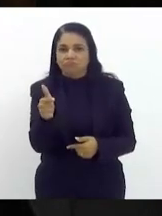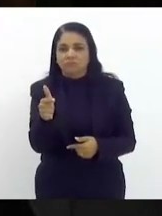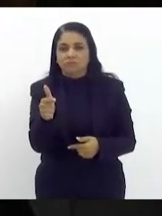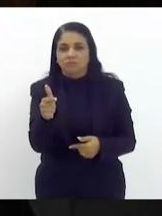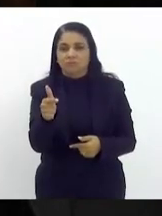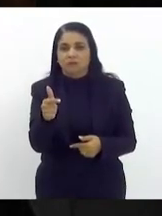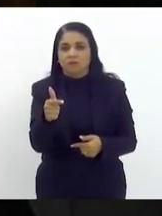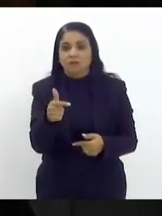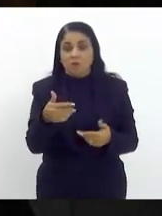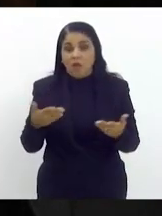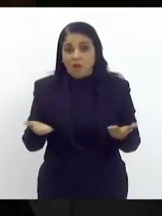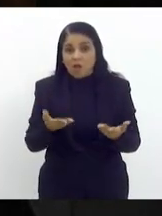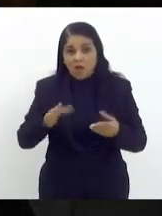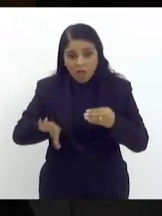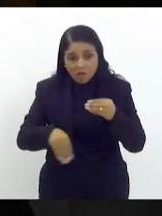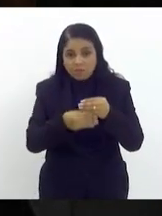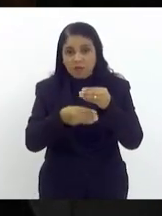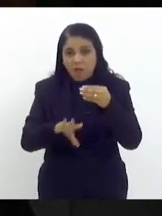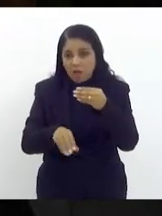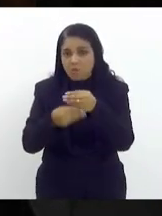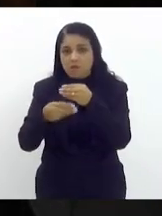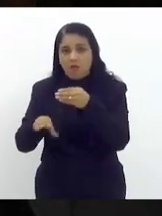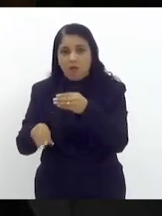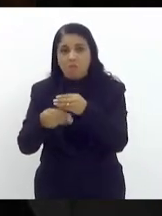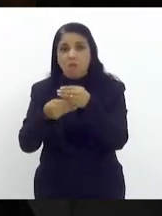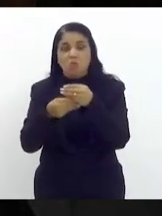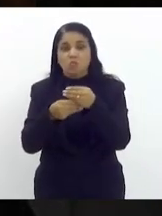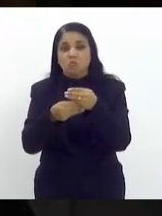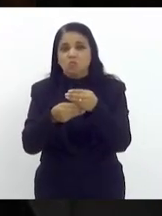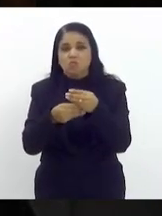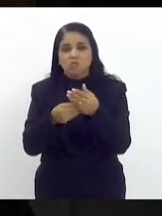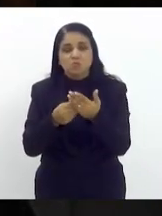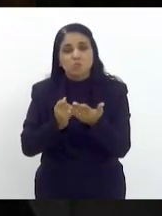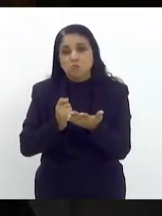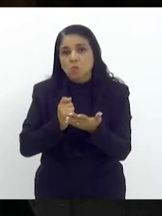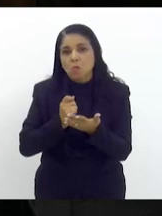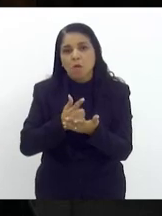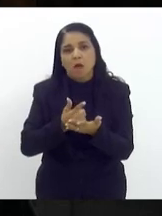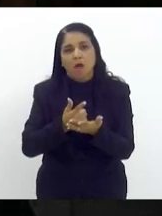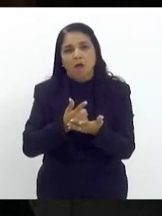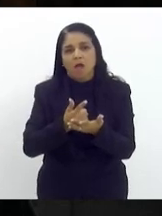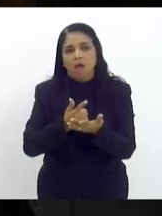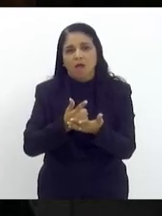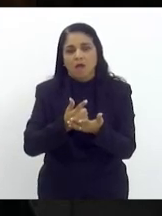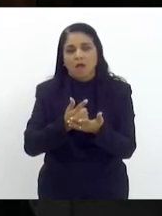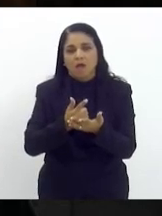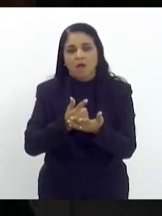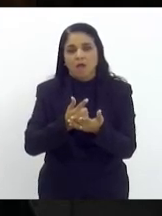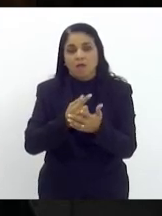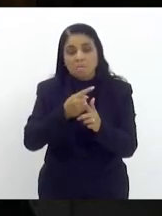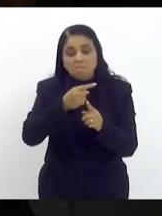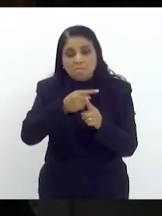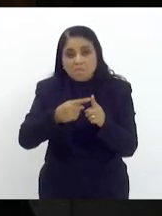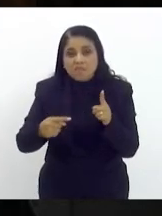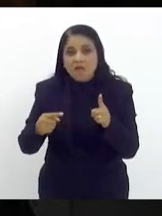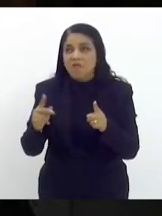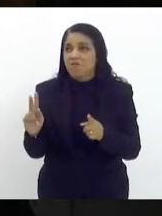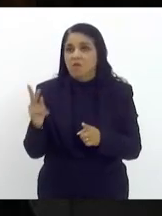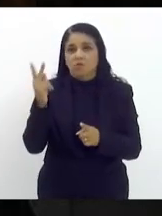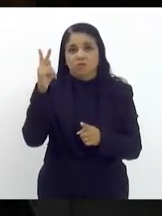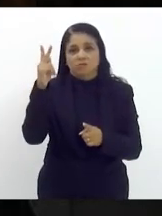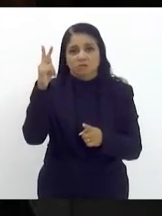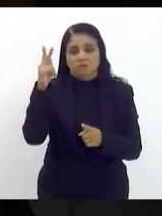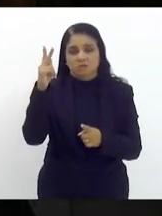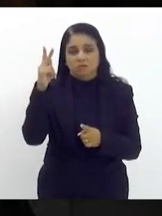recomposição aqui no estado do Rio de Janeiro não paga nem a metade da desvalorização salarial que os profissionais têm tido